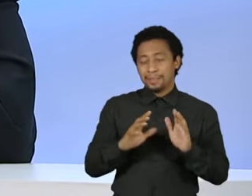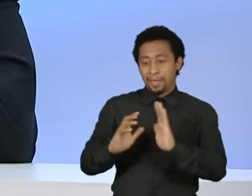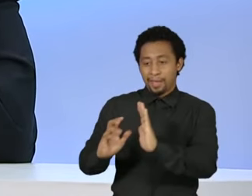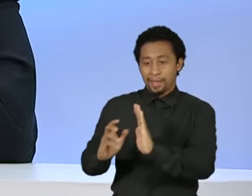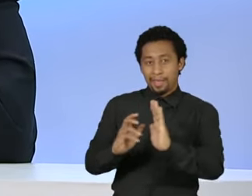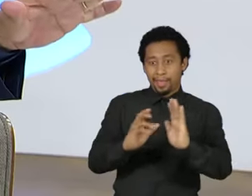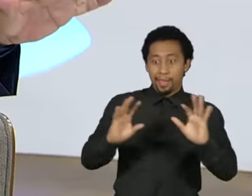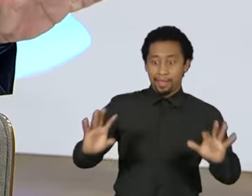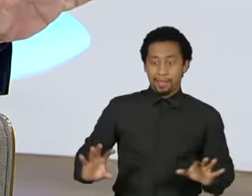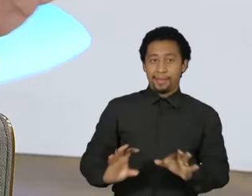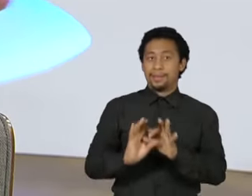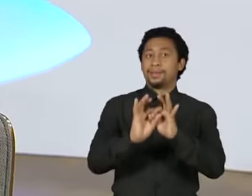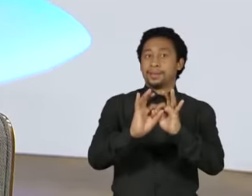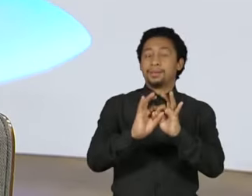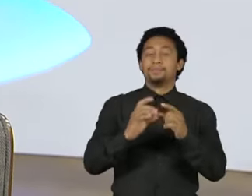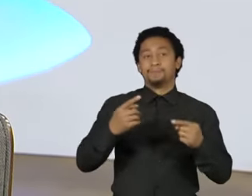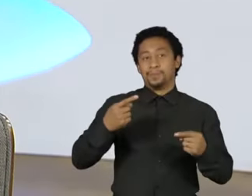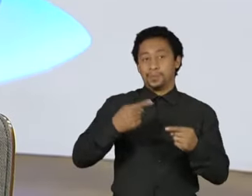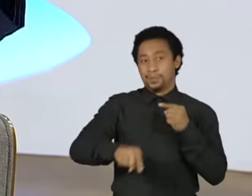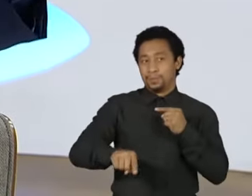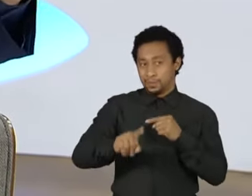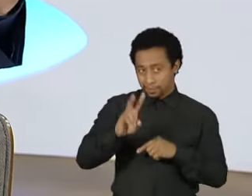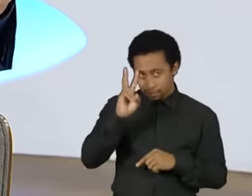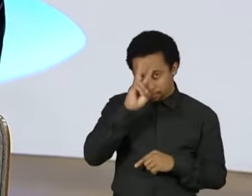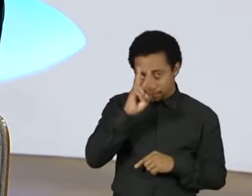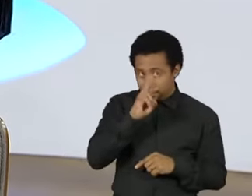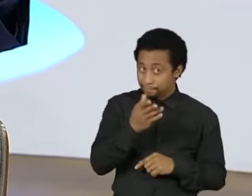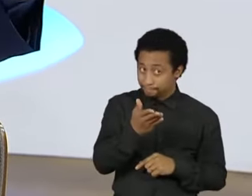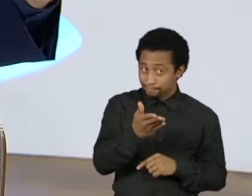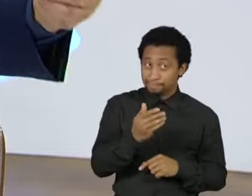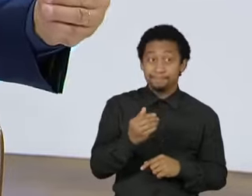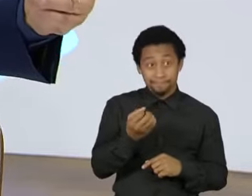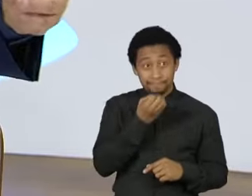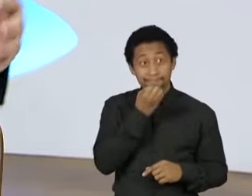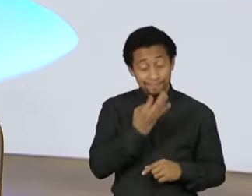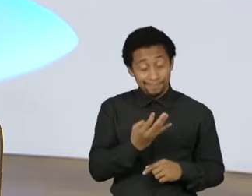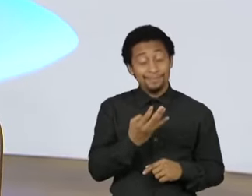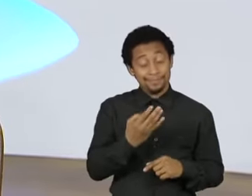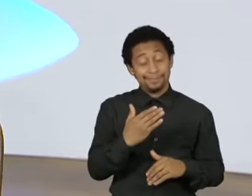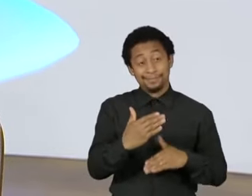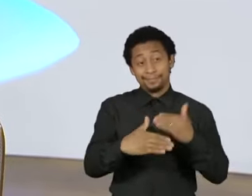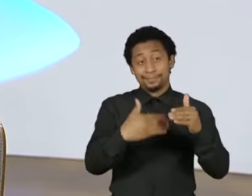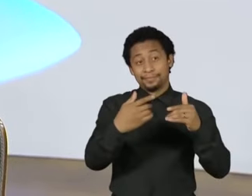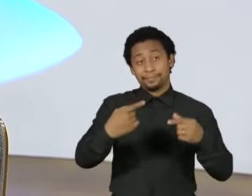um grande avanço na política brasileira. Isso vai trazendo resultado